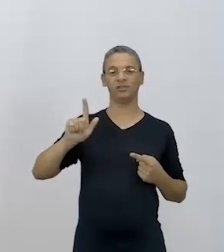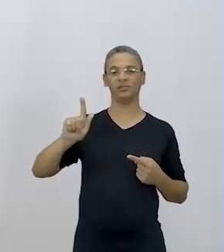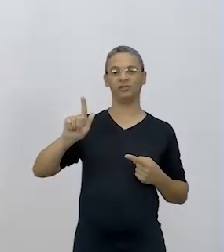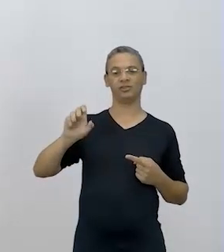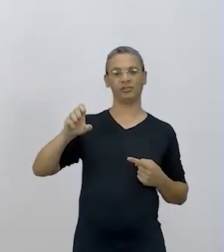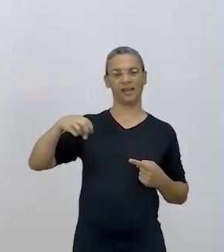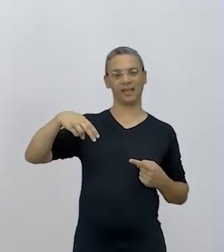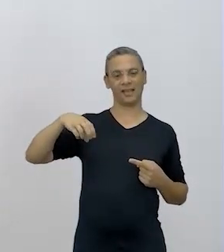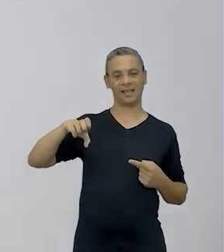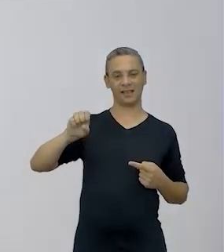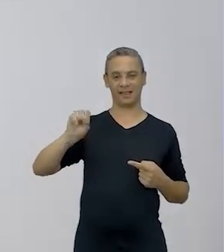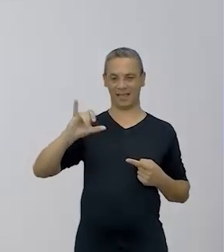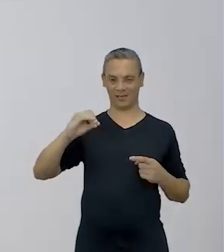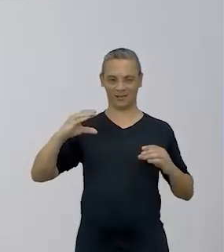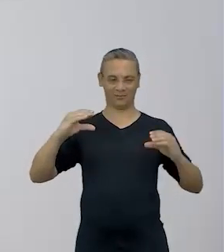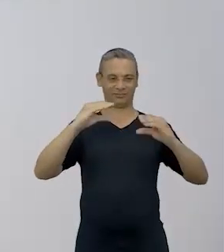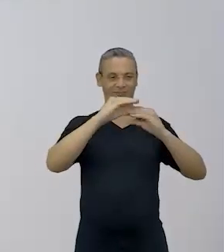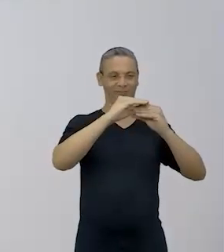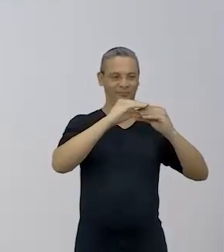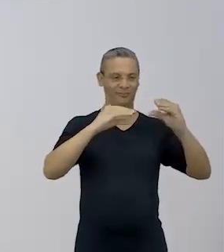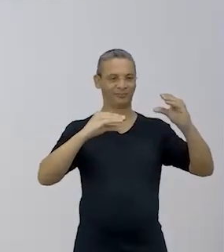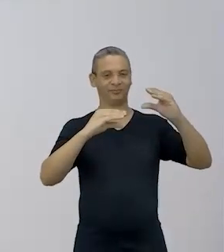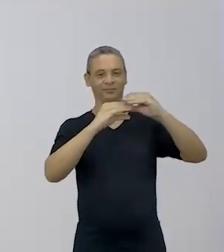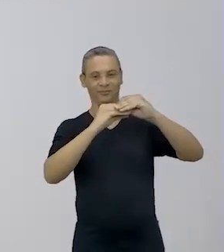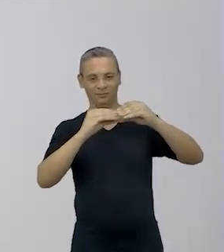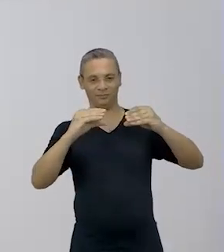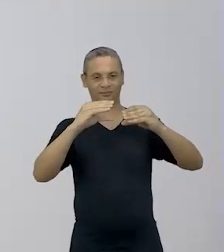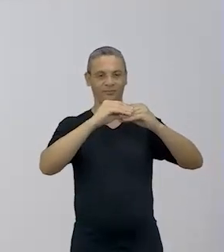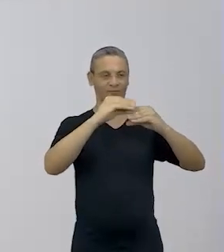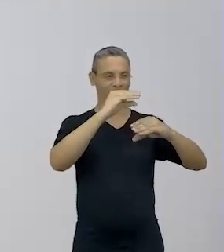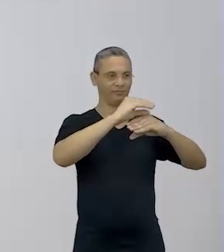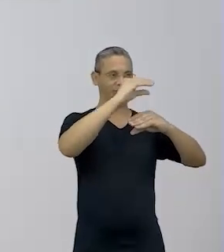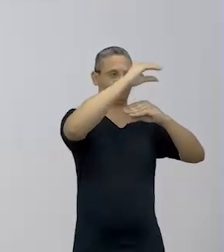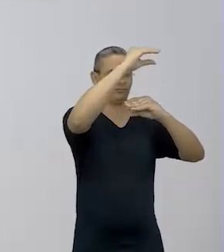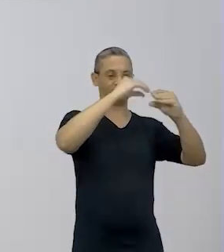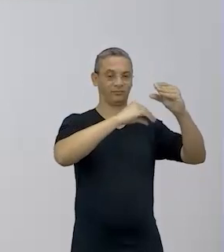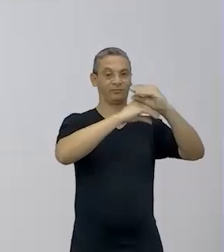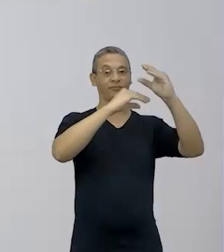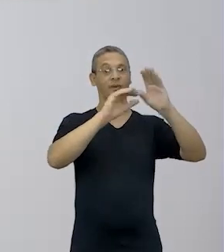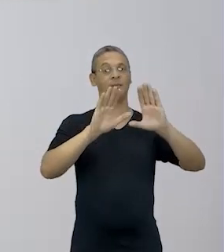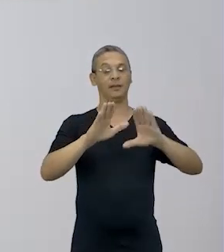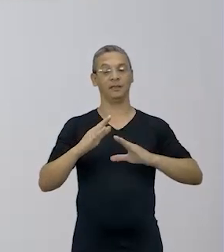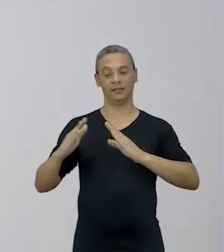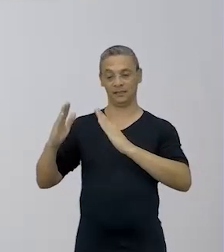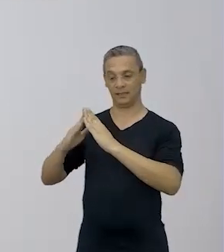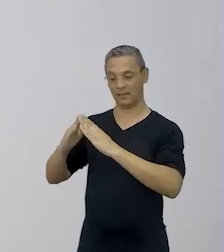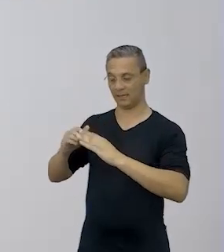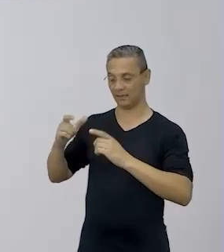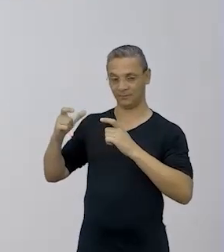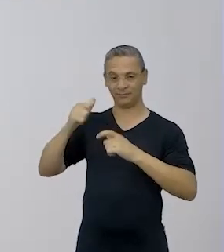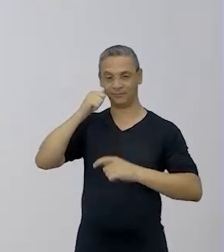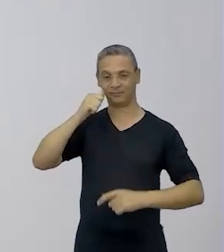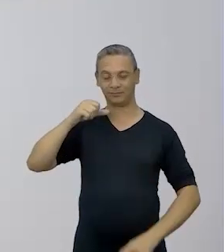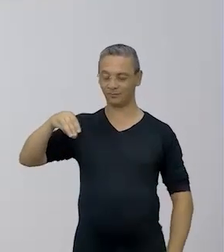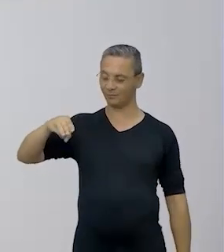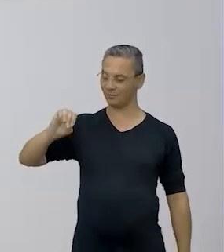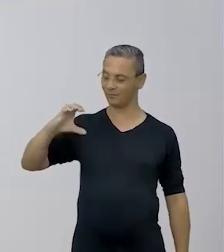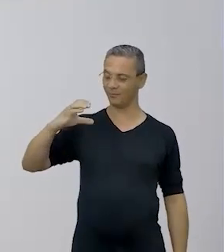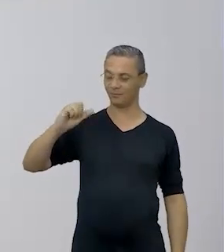Genésio. Estava montando lá. Ele fez estruturas com vários bloquinhos. Já a casa da Moça Barro, né? Dessa